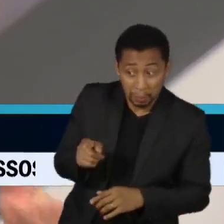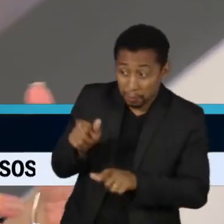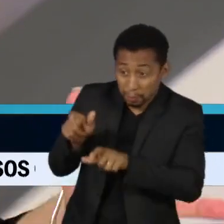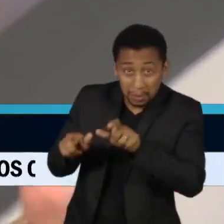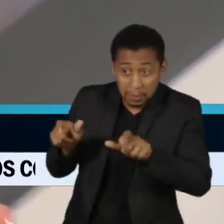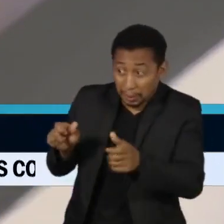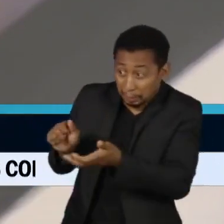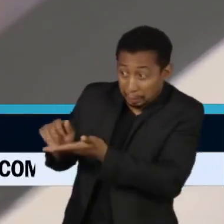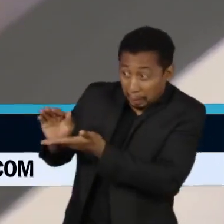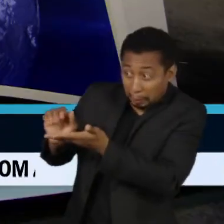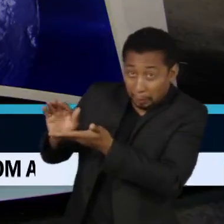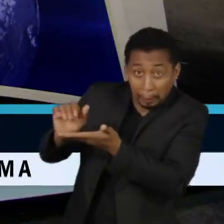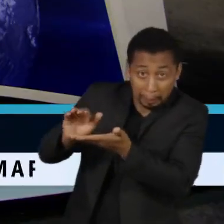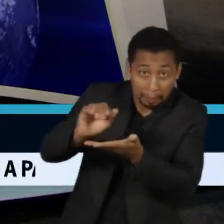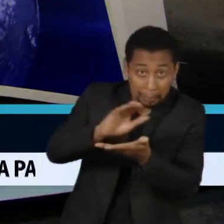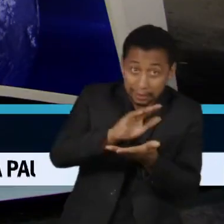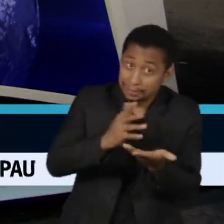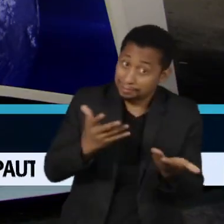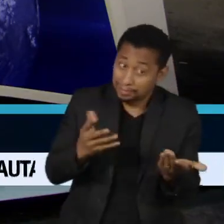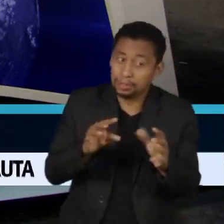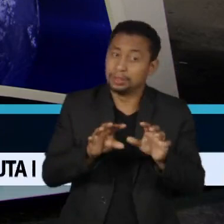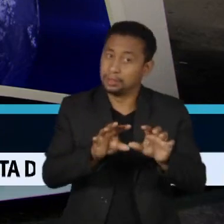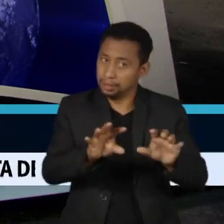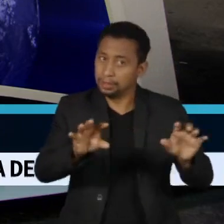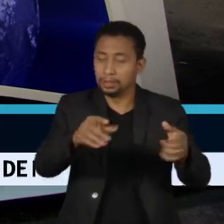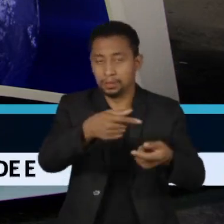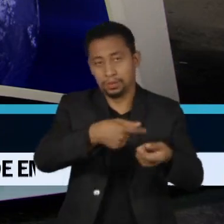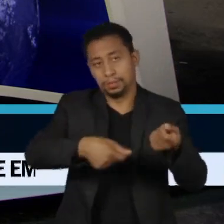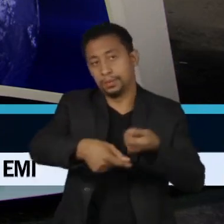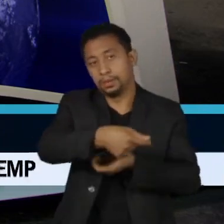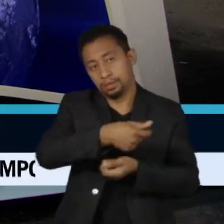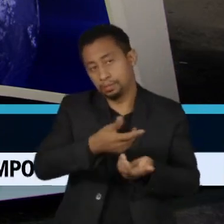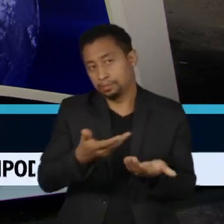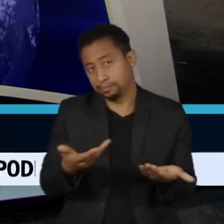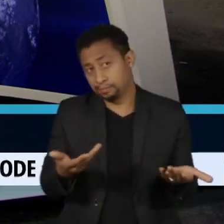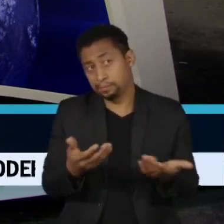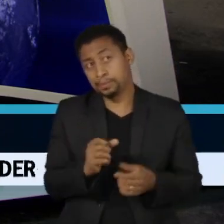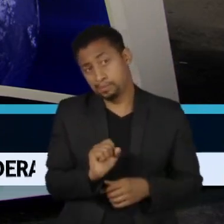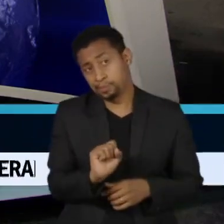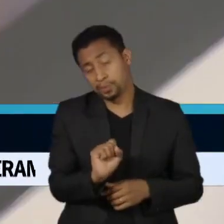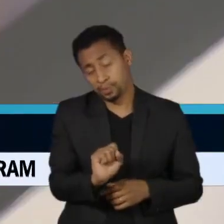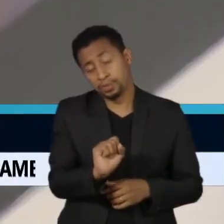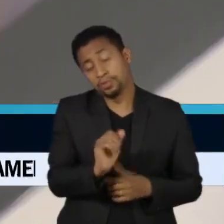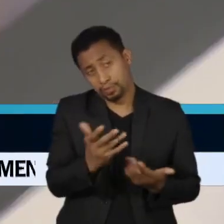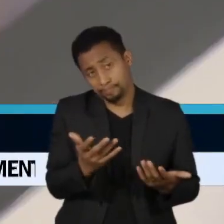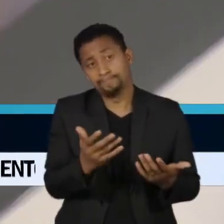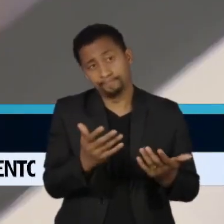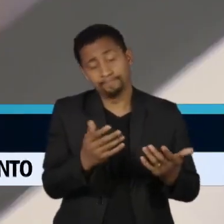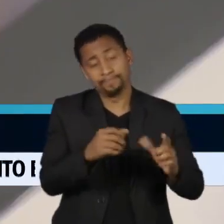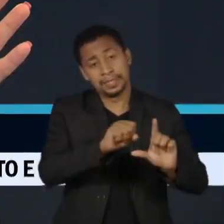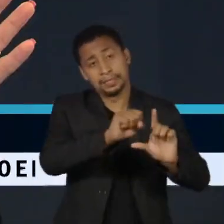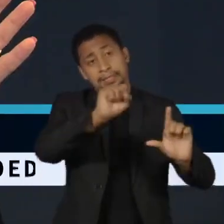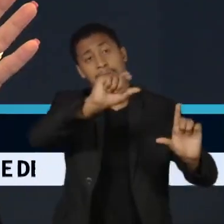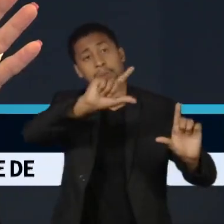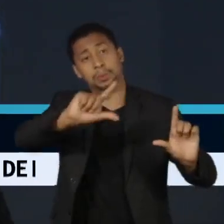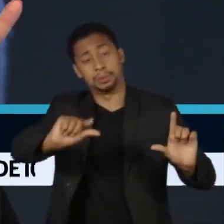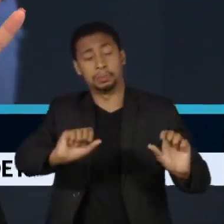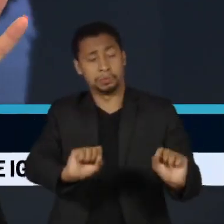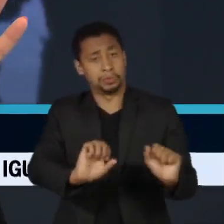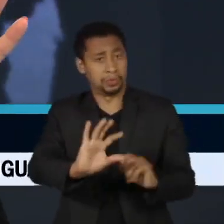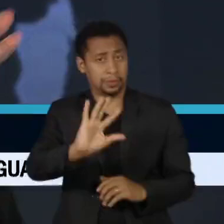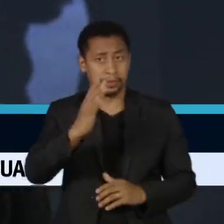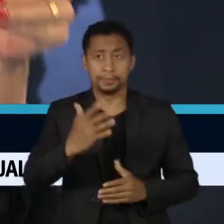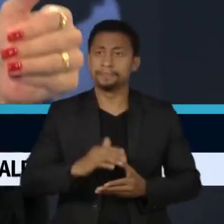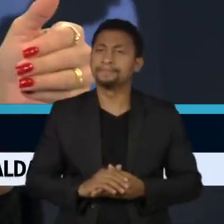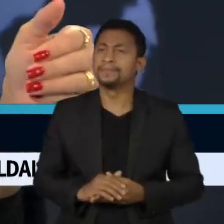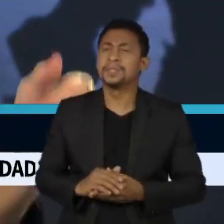desligados e o impacto que isso traz na economia, pode fazer com que esse cenário só se acentue. E por que o caso da Americanas, só